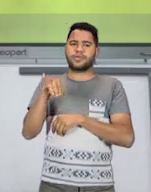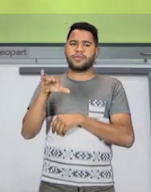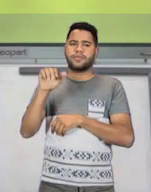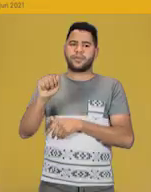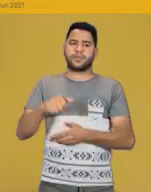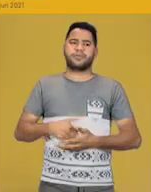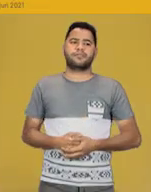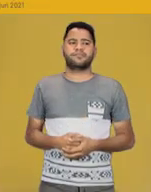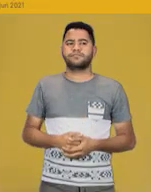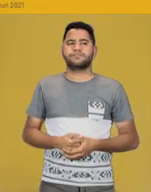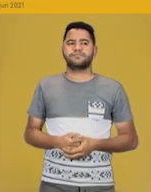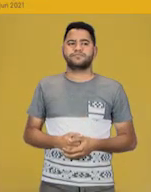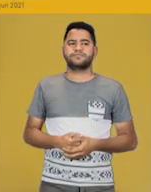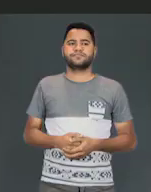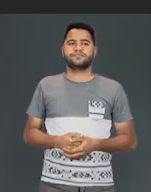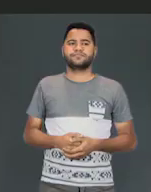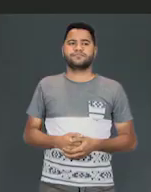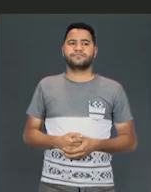Look.